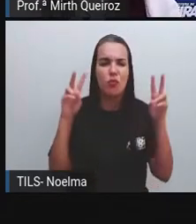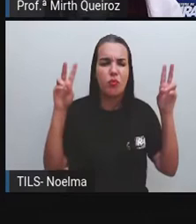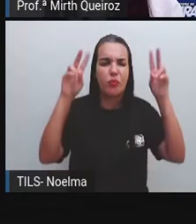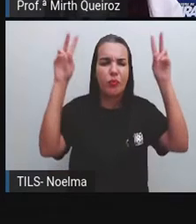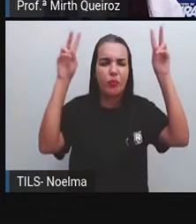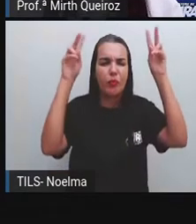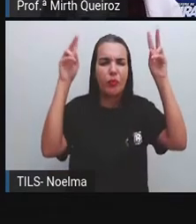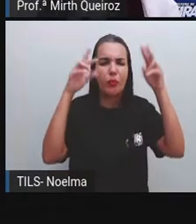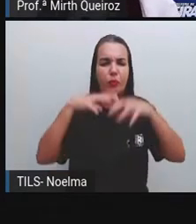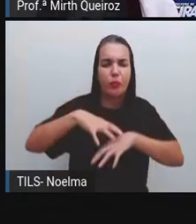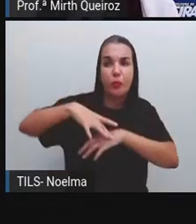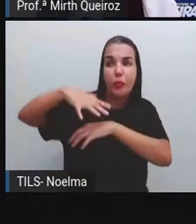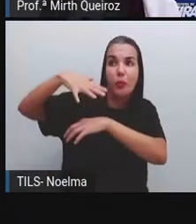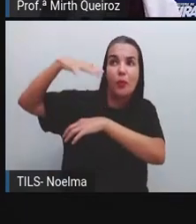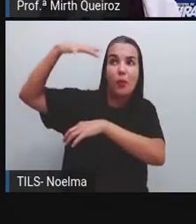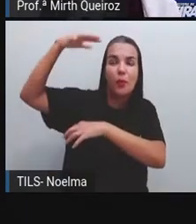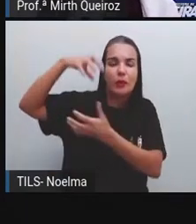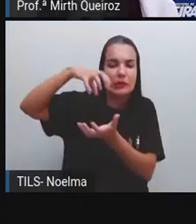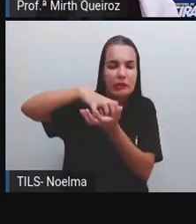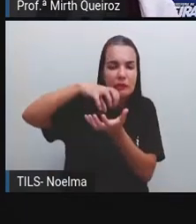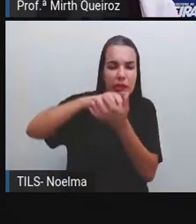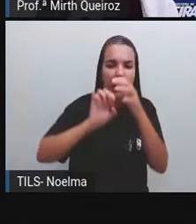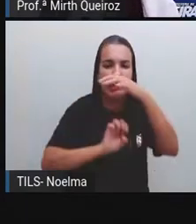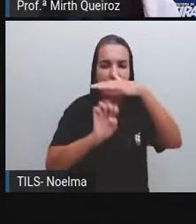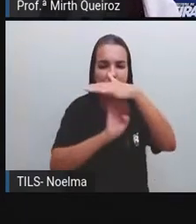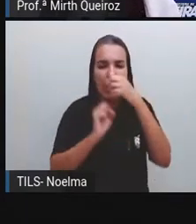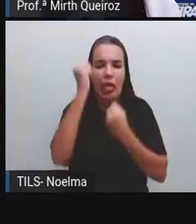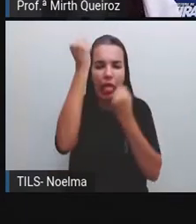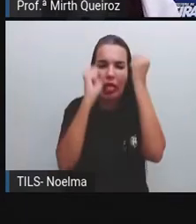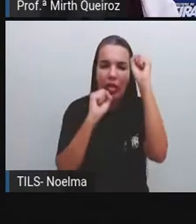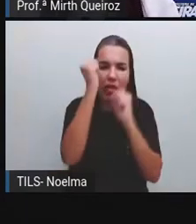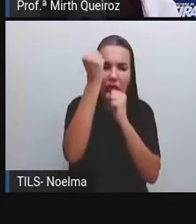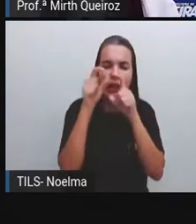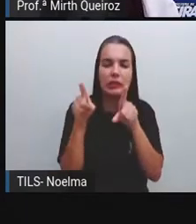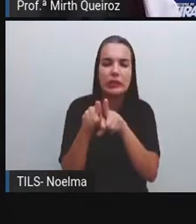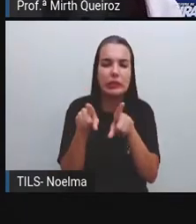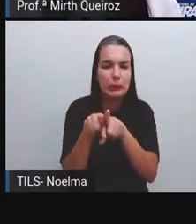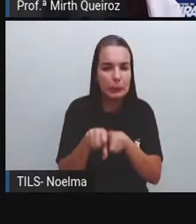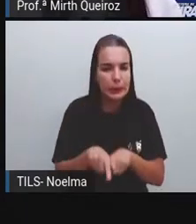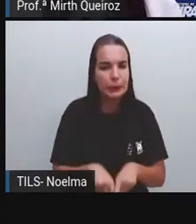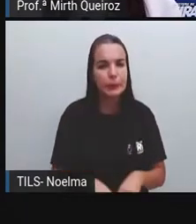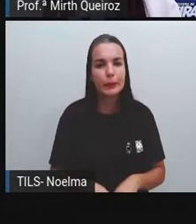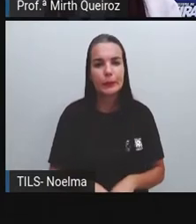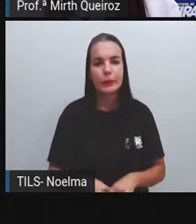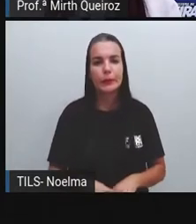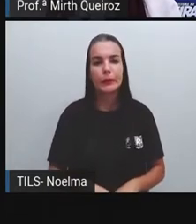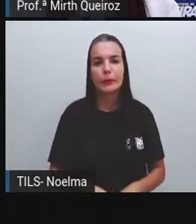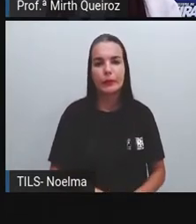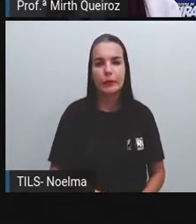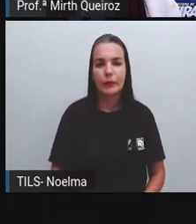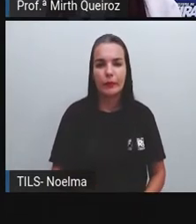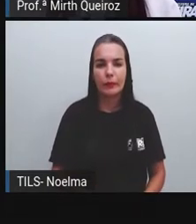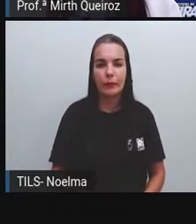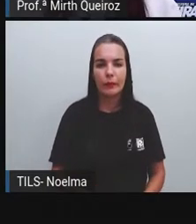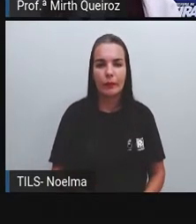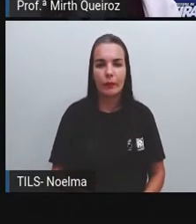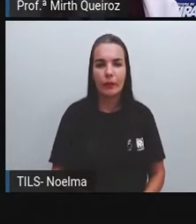nos grandes centros, nas grandes cidades aí, por exemplo, né? São odores, né?